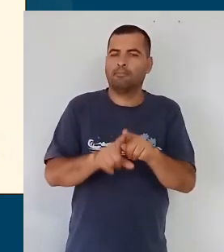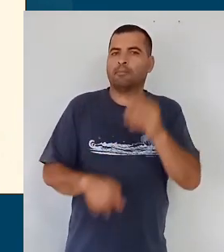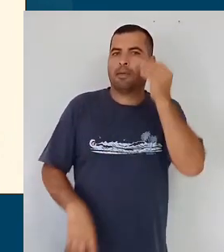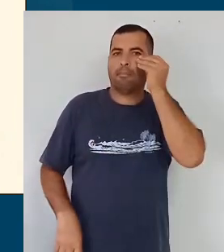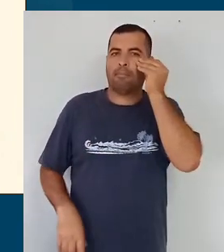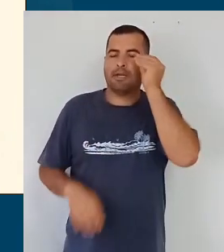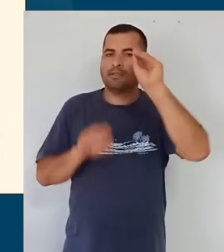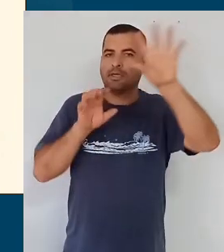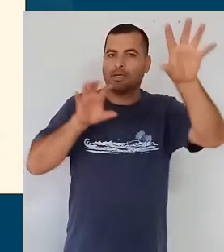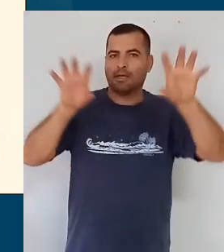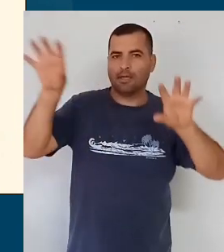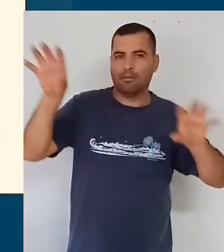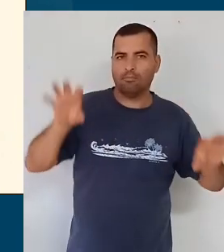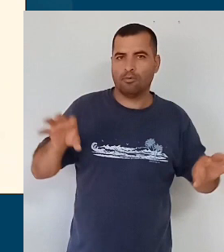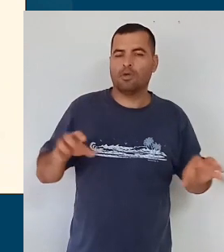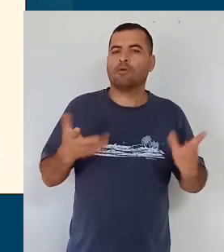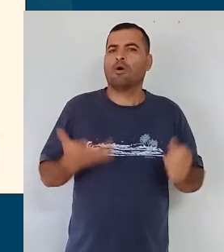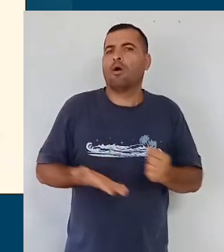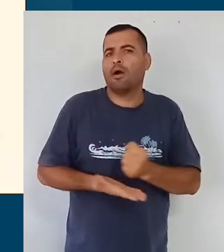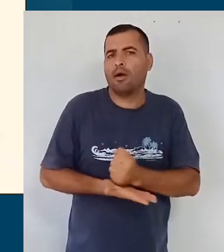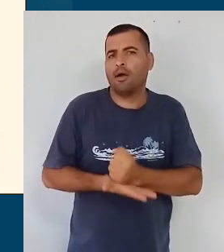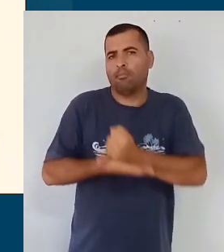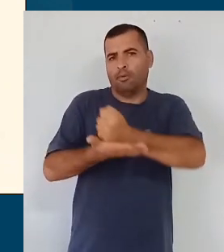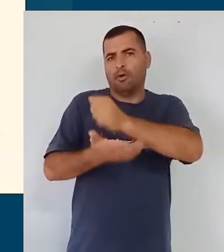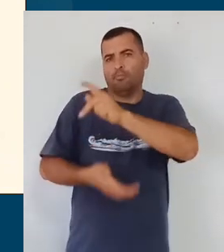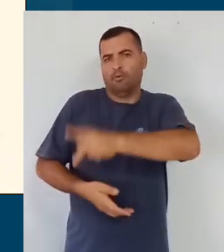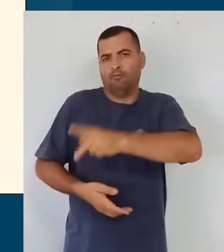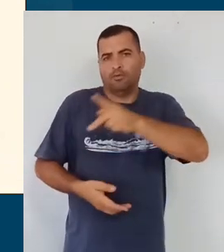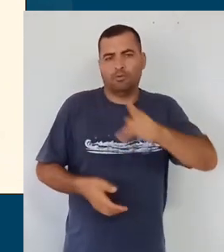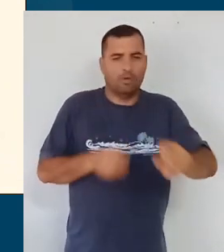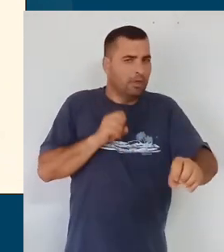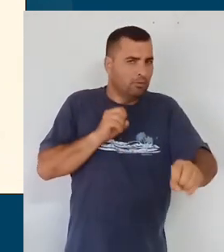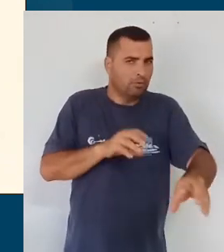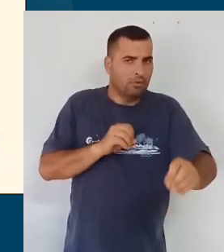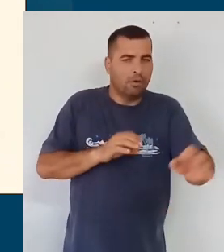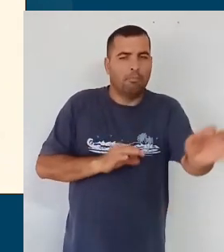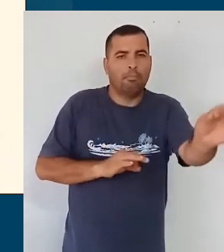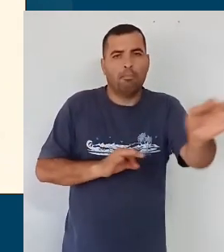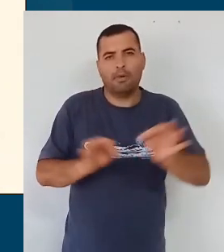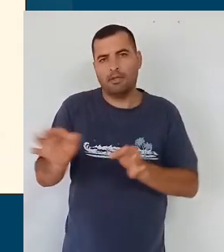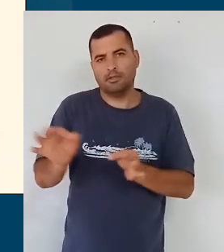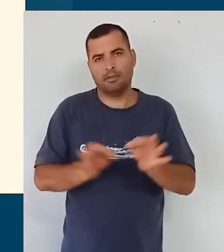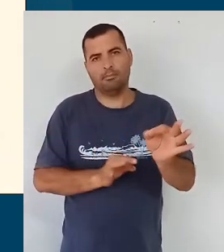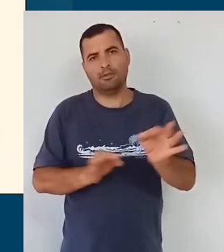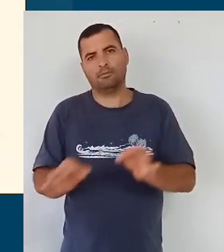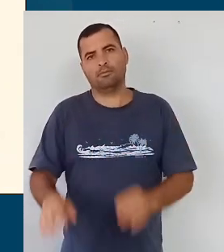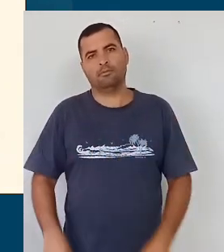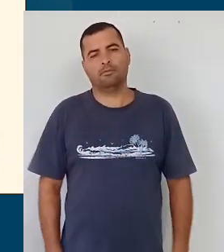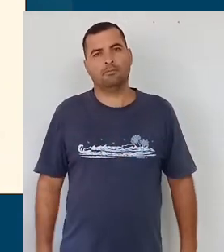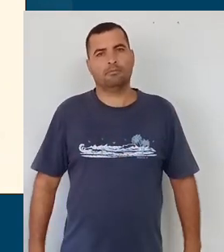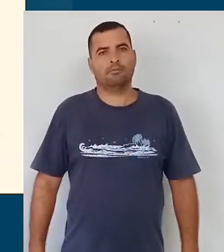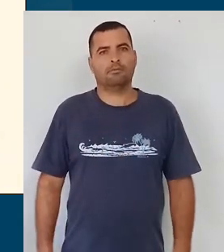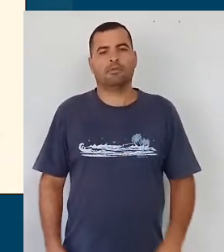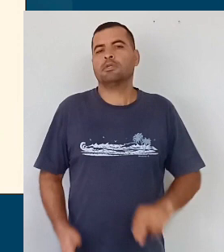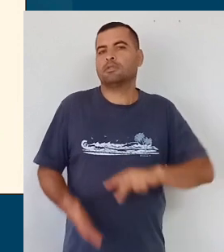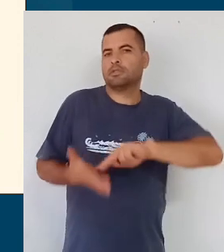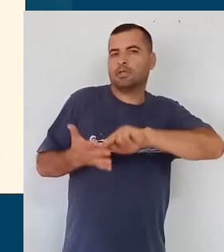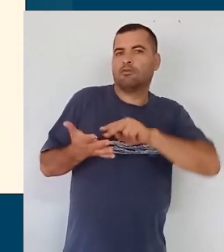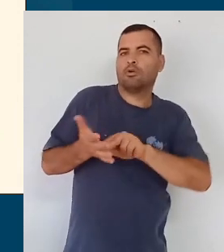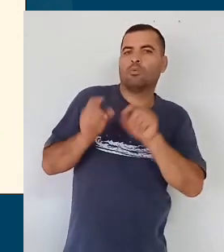experiência, eles apoiam o professor, educadora, a educadora no seu planejamento. Ou seja, o professor,